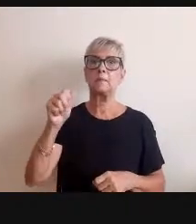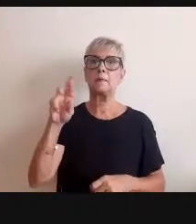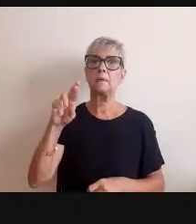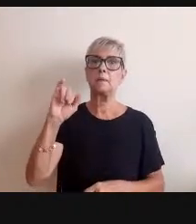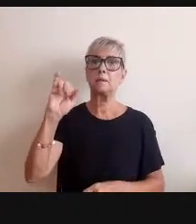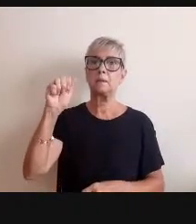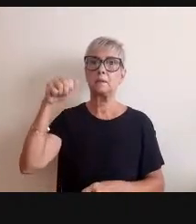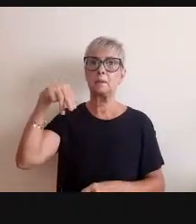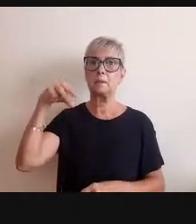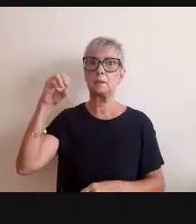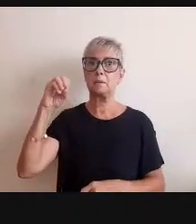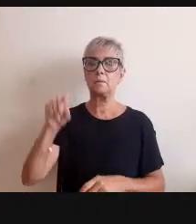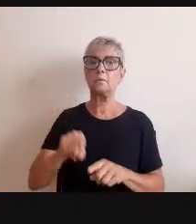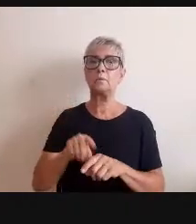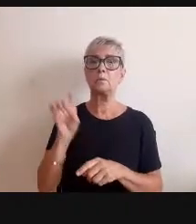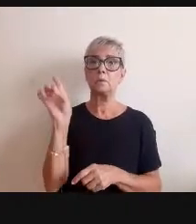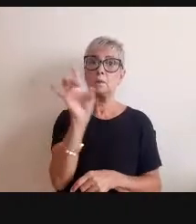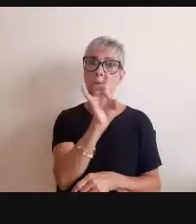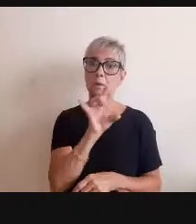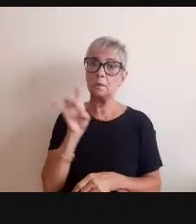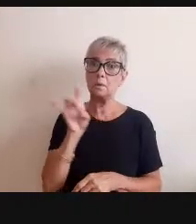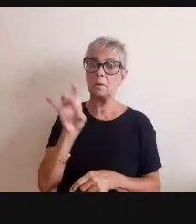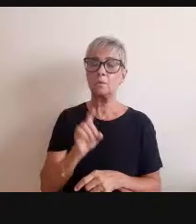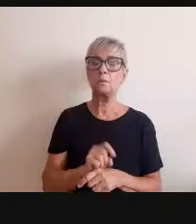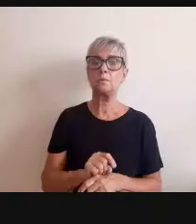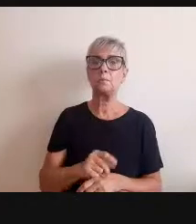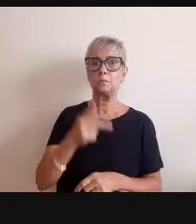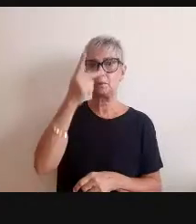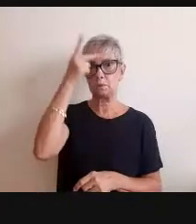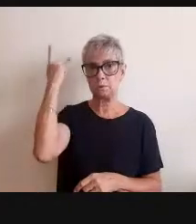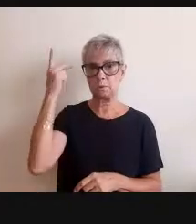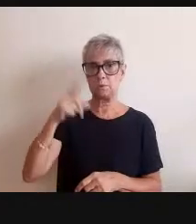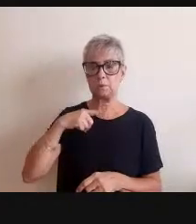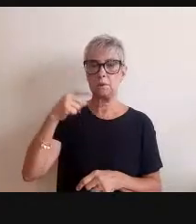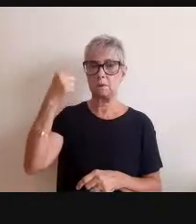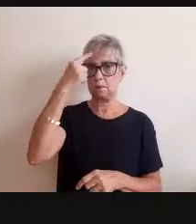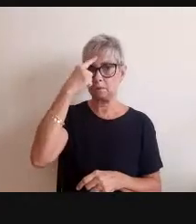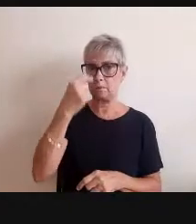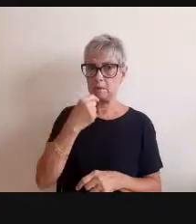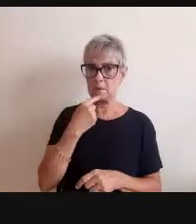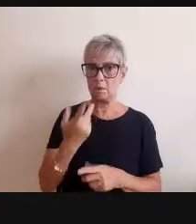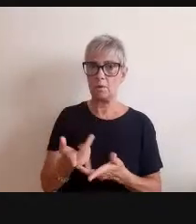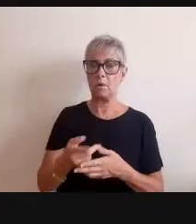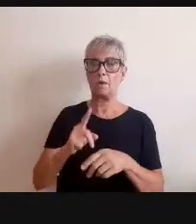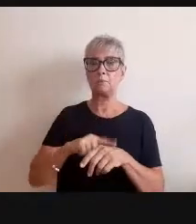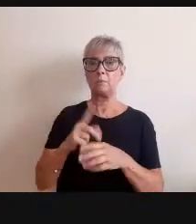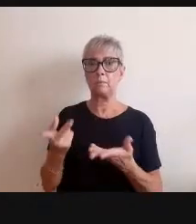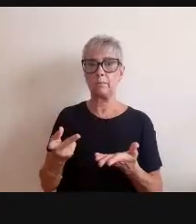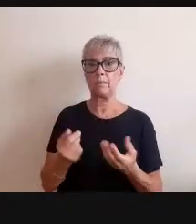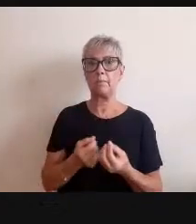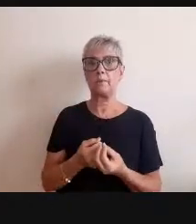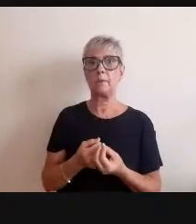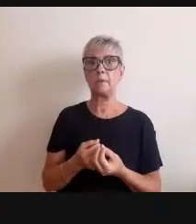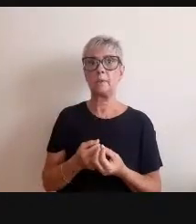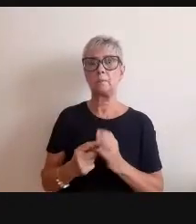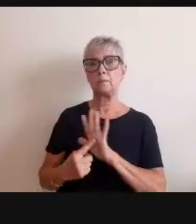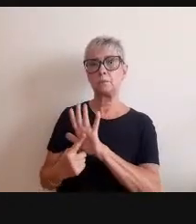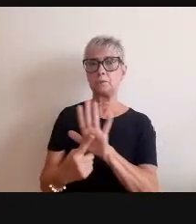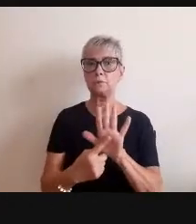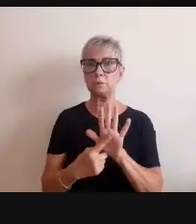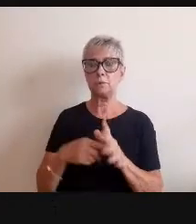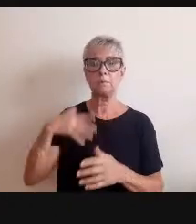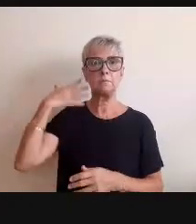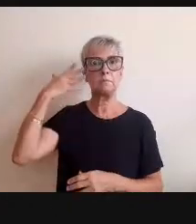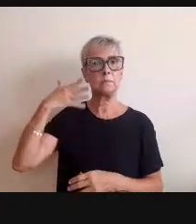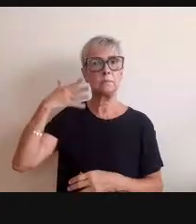Cada um de vocês vai ter 30 minutos para realizar a sua fala.